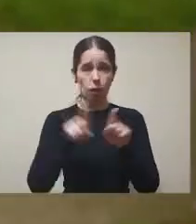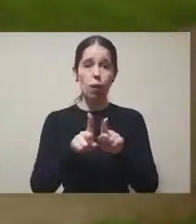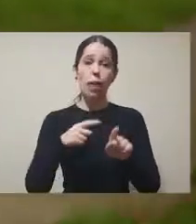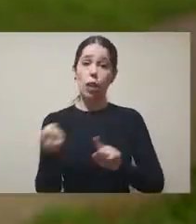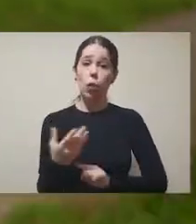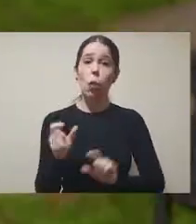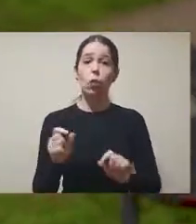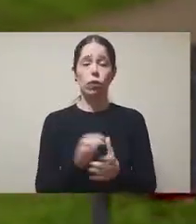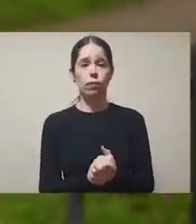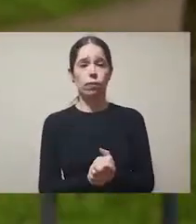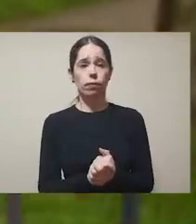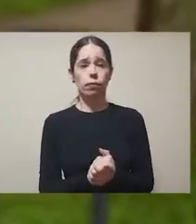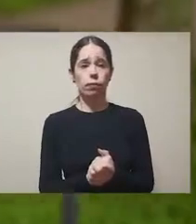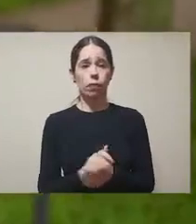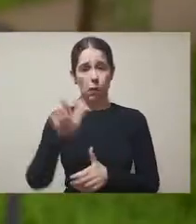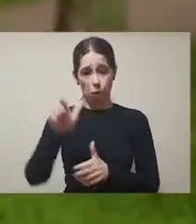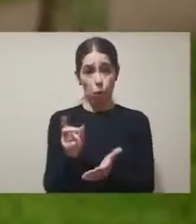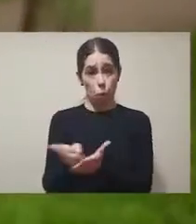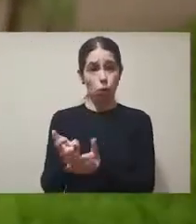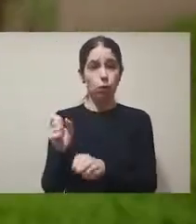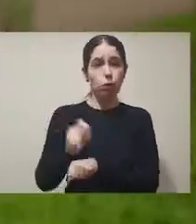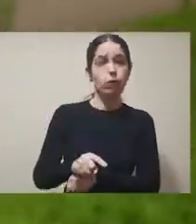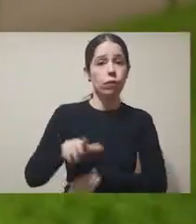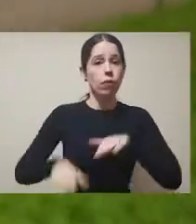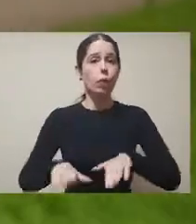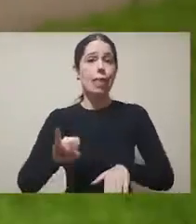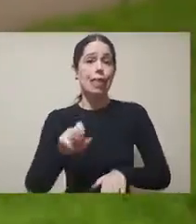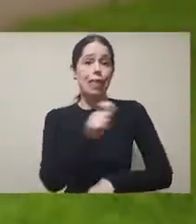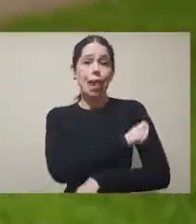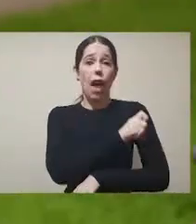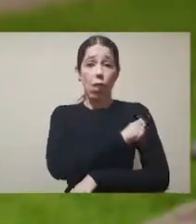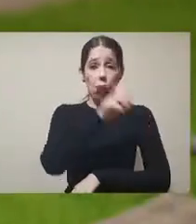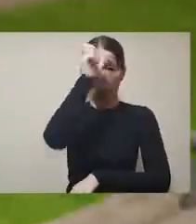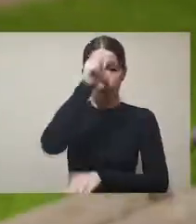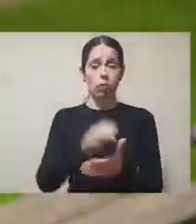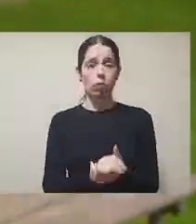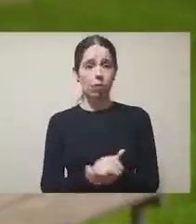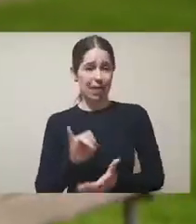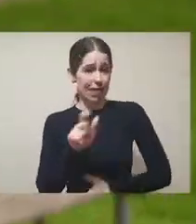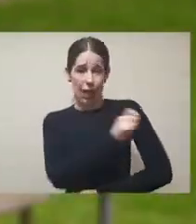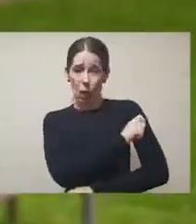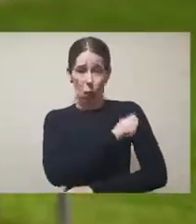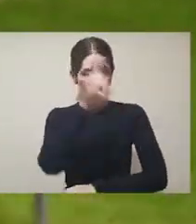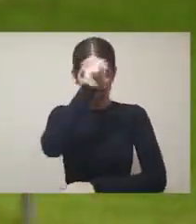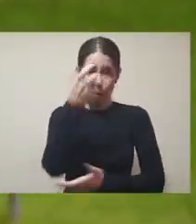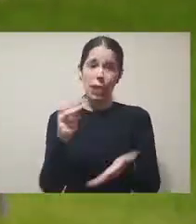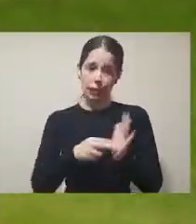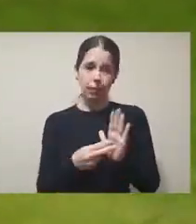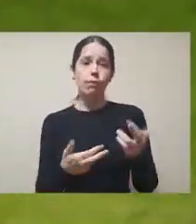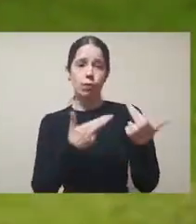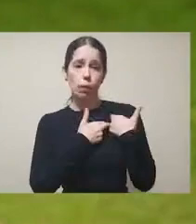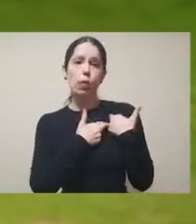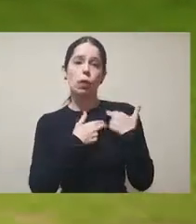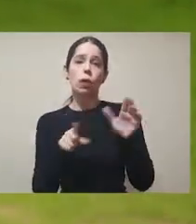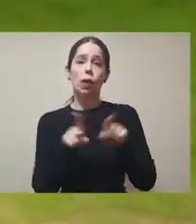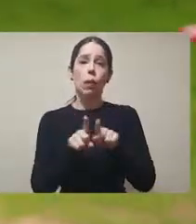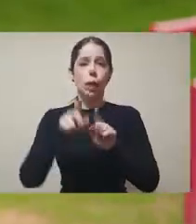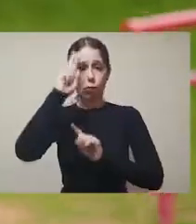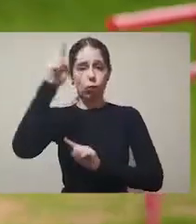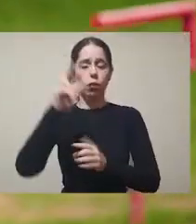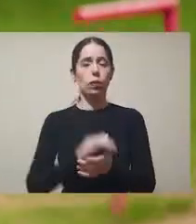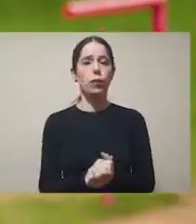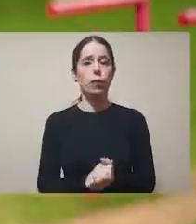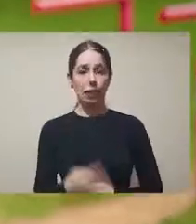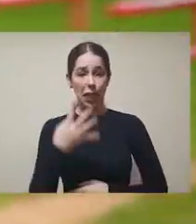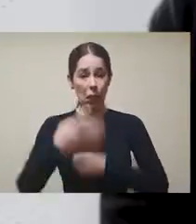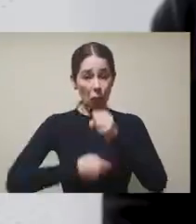também traz uma inovação. A permanência do cargo depende do grau de aprendizagem. Se o aluno não está aprendendo, o diretor